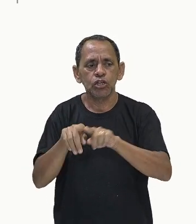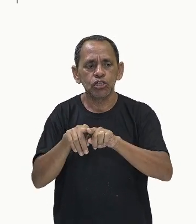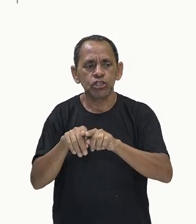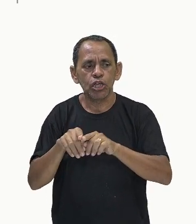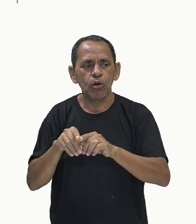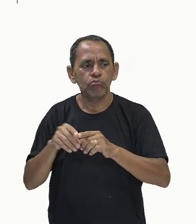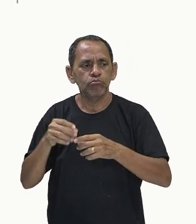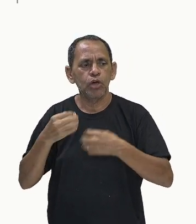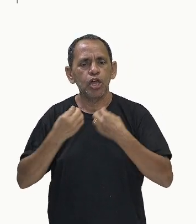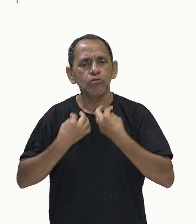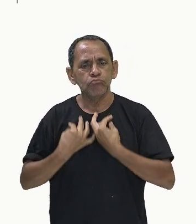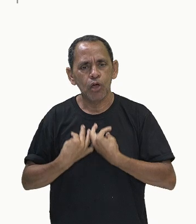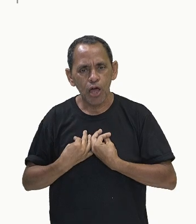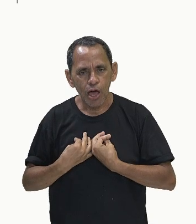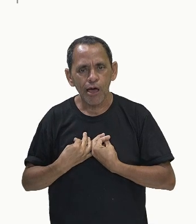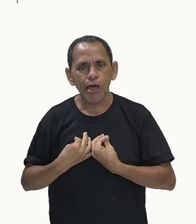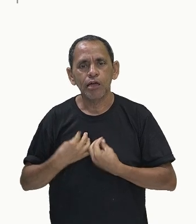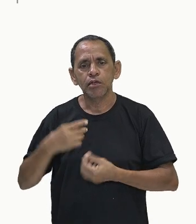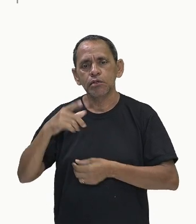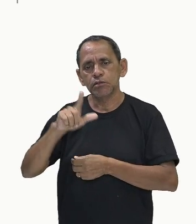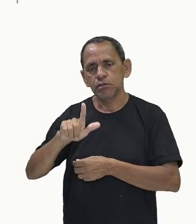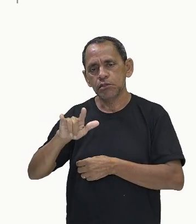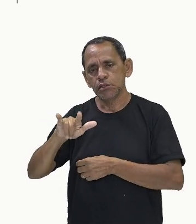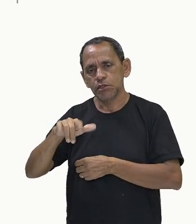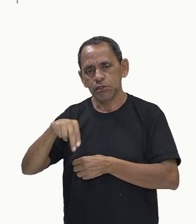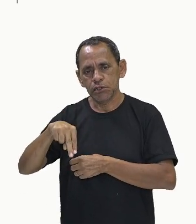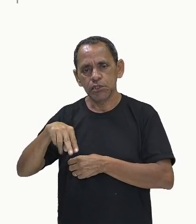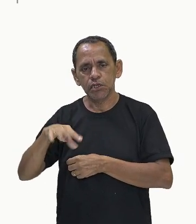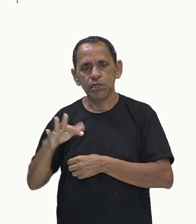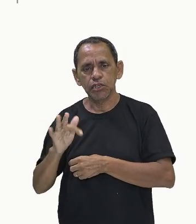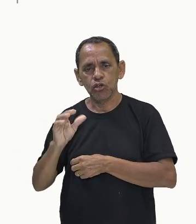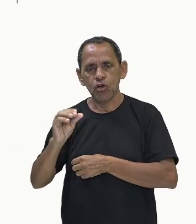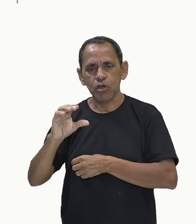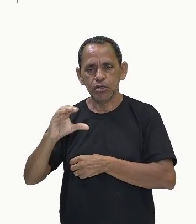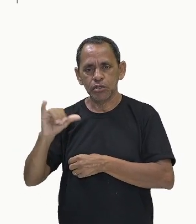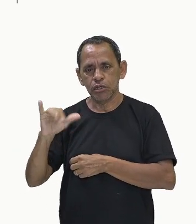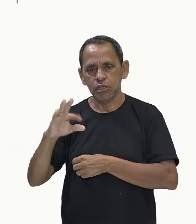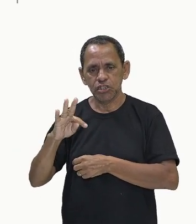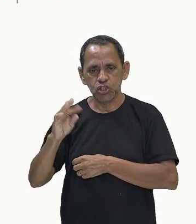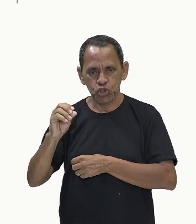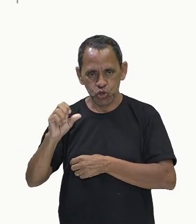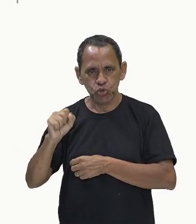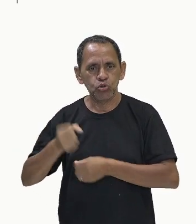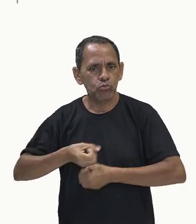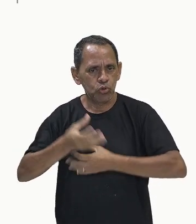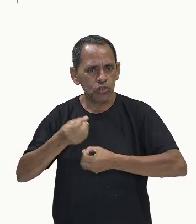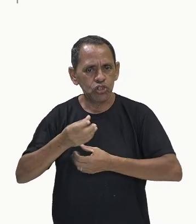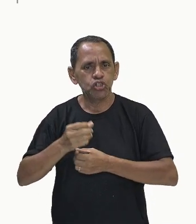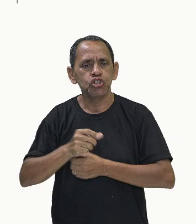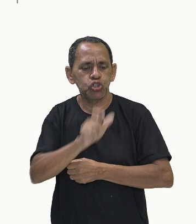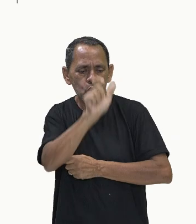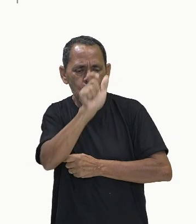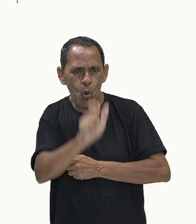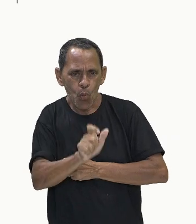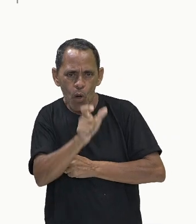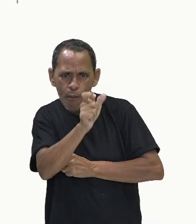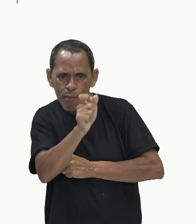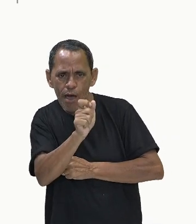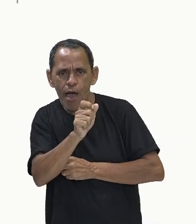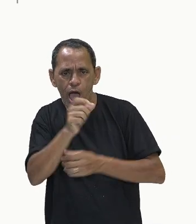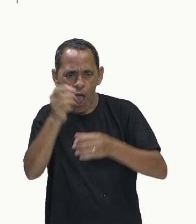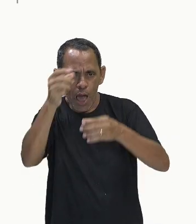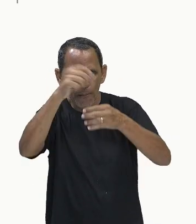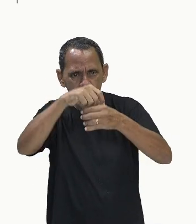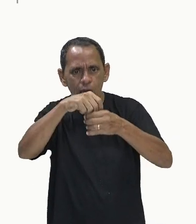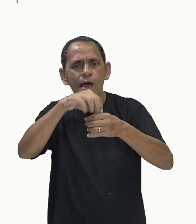linfócitos T, depois que eles são produzidos pela medula óssea. E esse linfócito T, lembrando